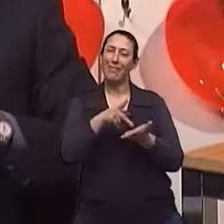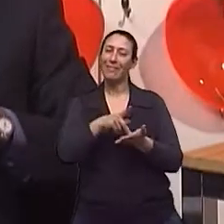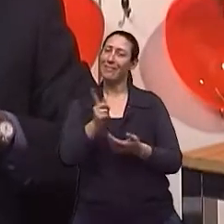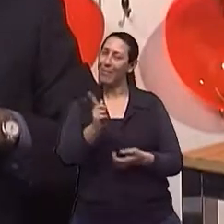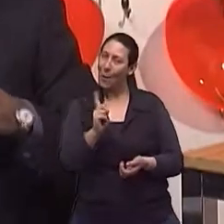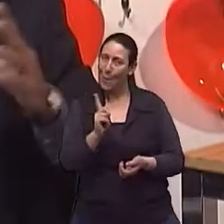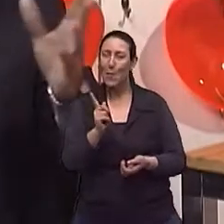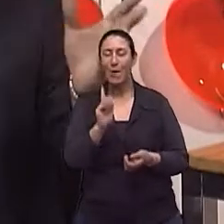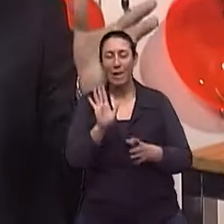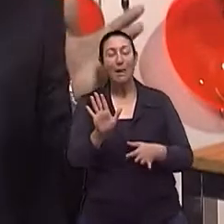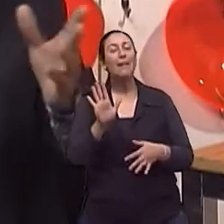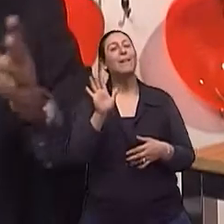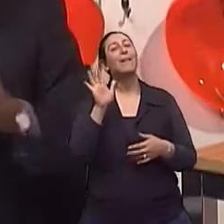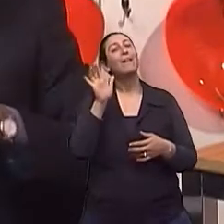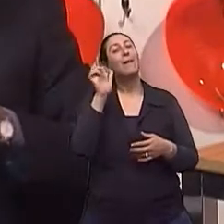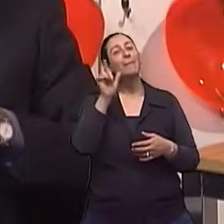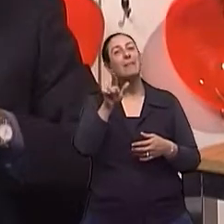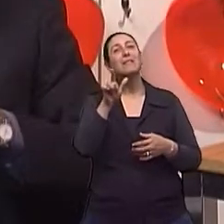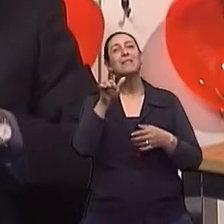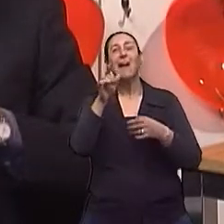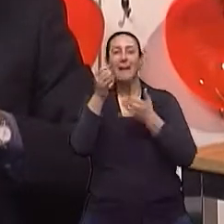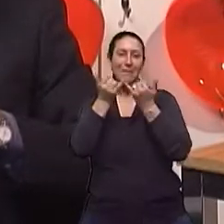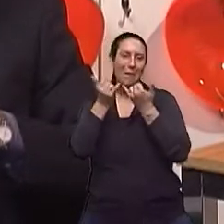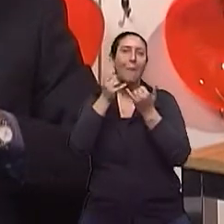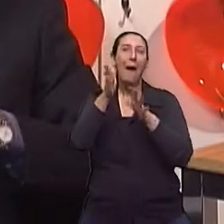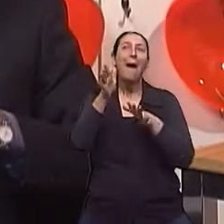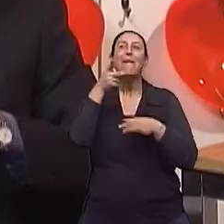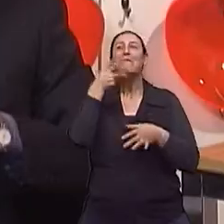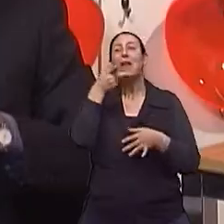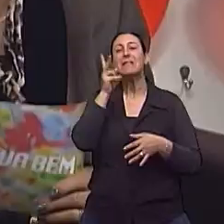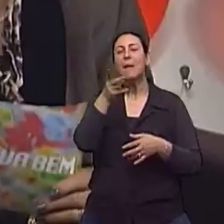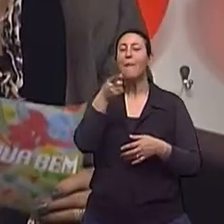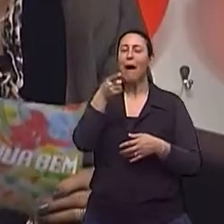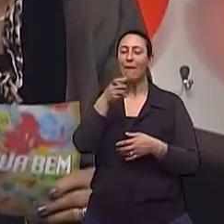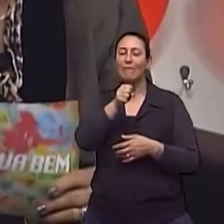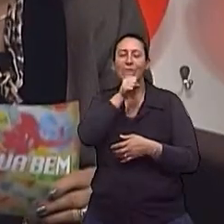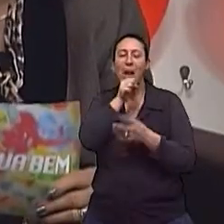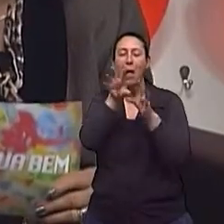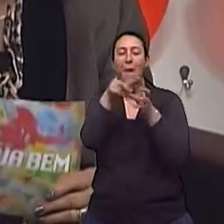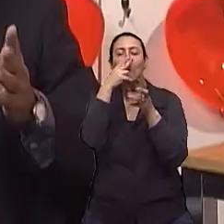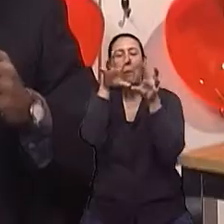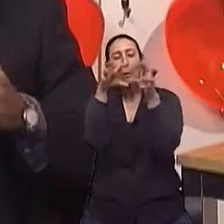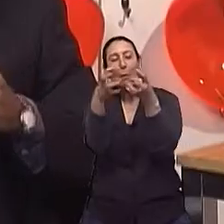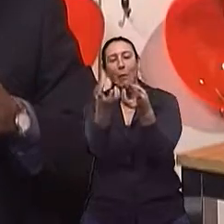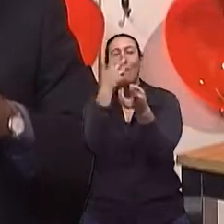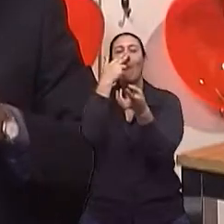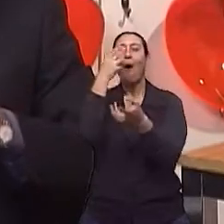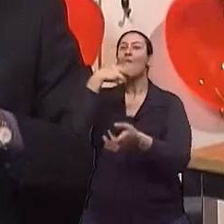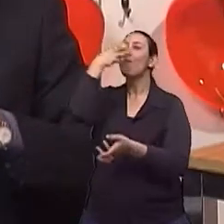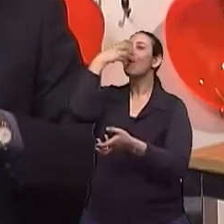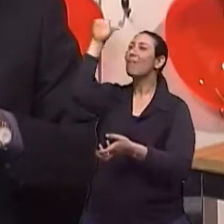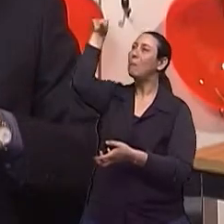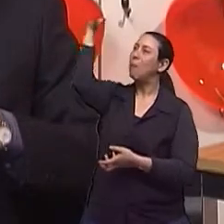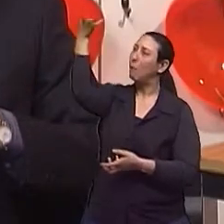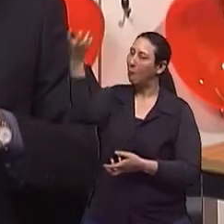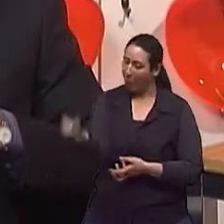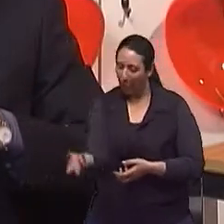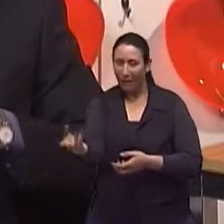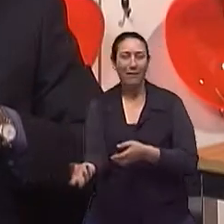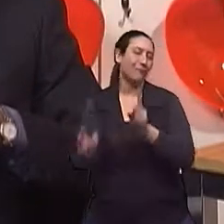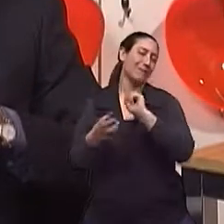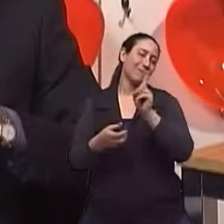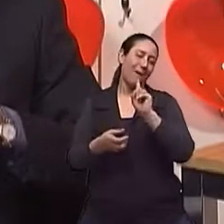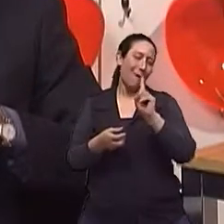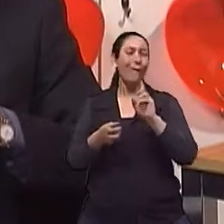Então, talvez a fruta madura, mas o ser humano não. Ser humano não, claro. Então, todos nós vemos diariamente,